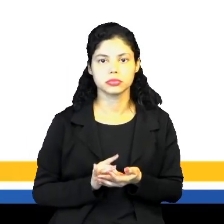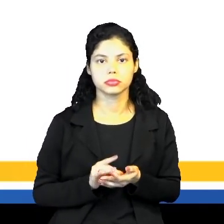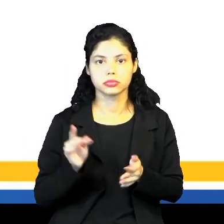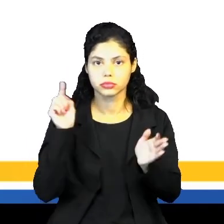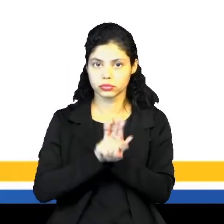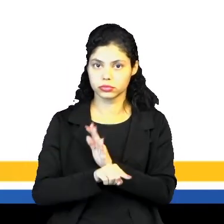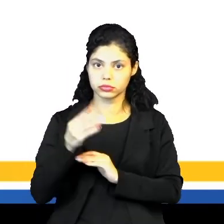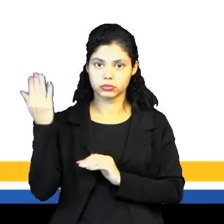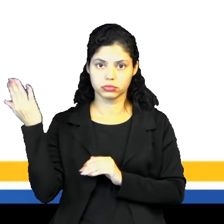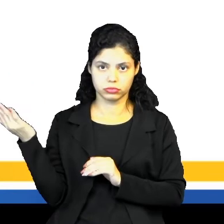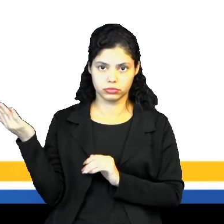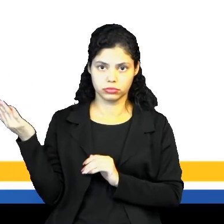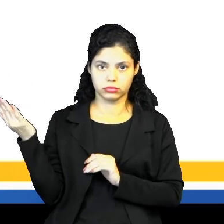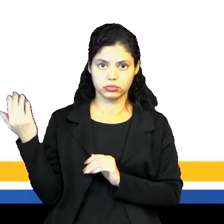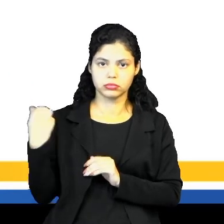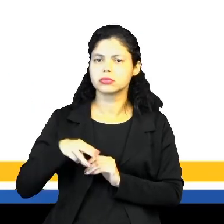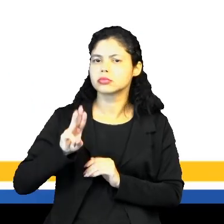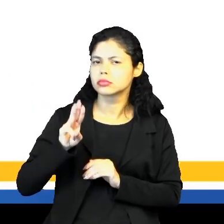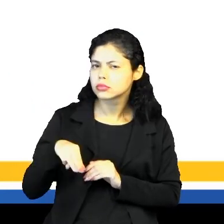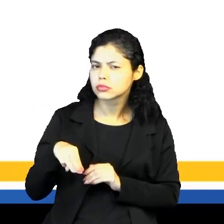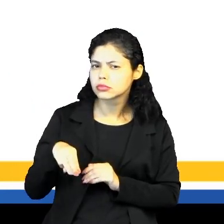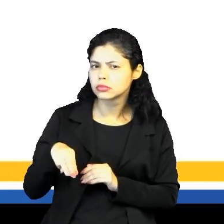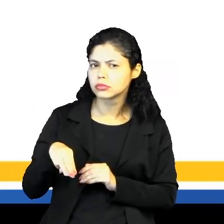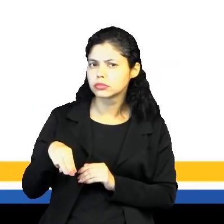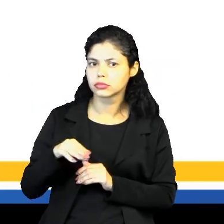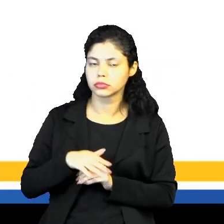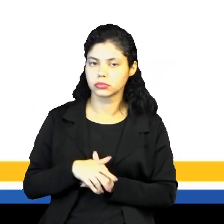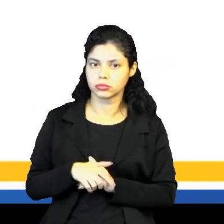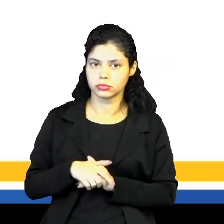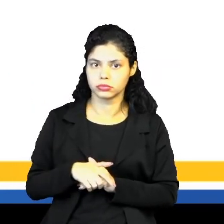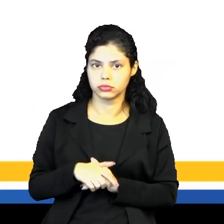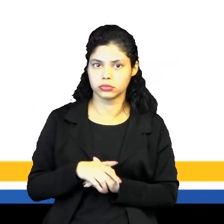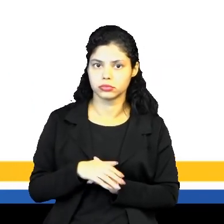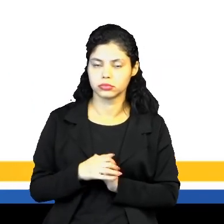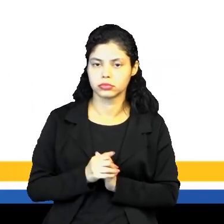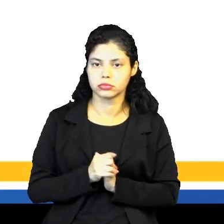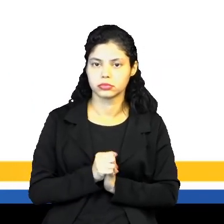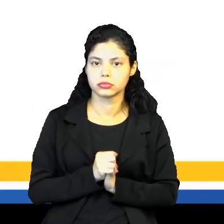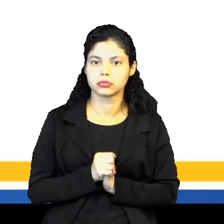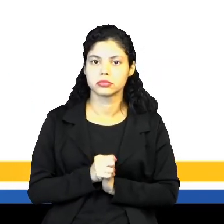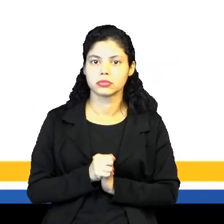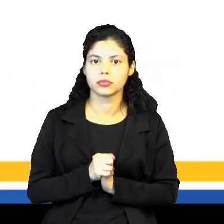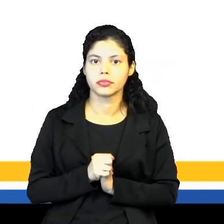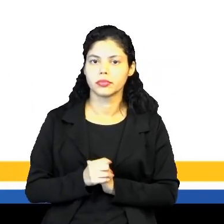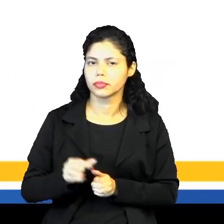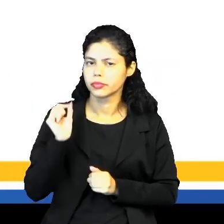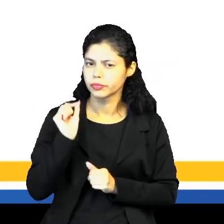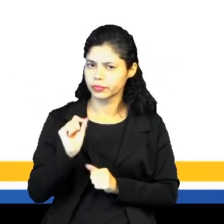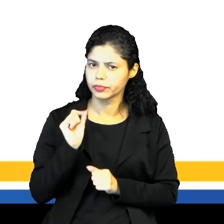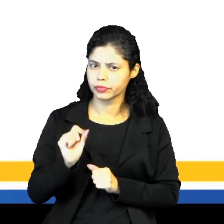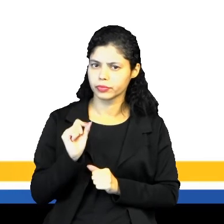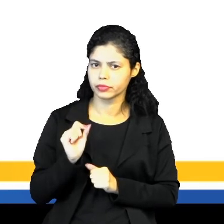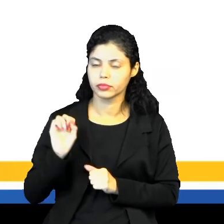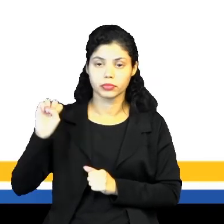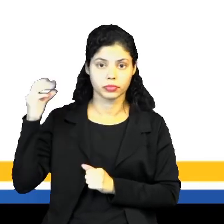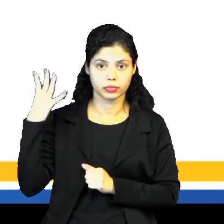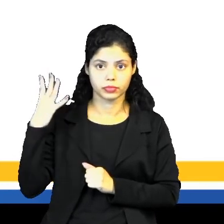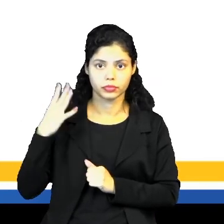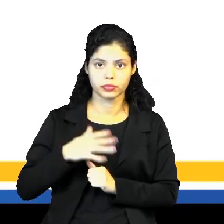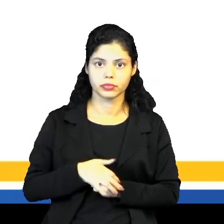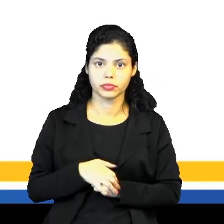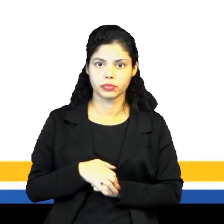seguintes perguntas, né? Quem? Quem é o protagonista? O que, né? O que aconteceu?